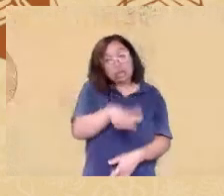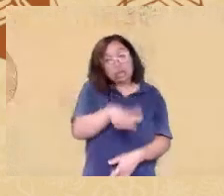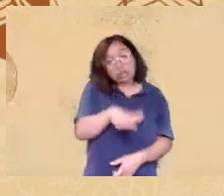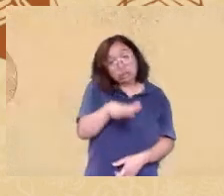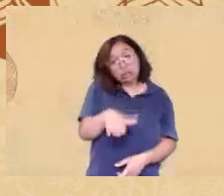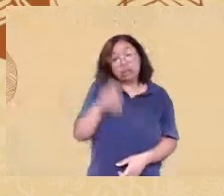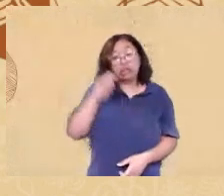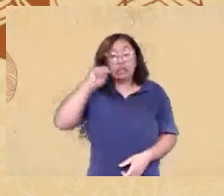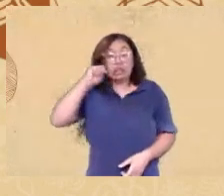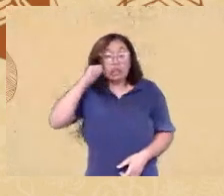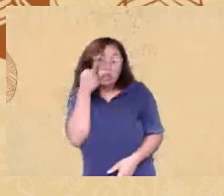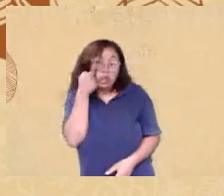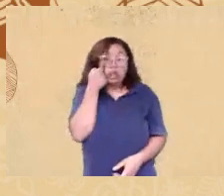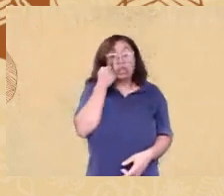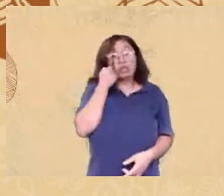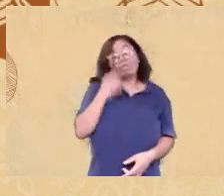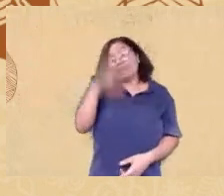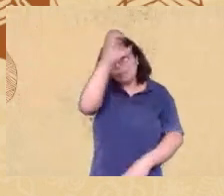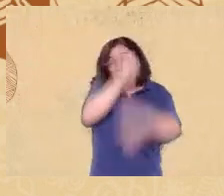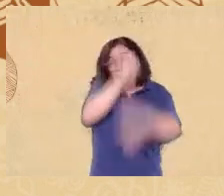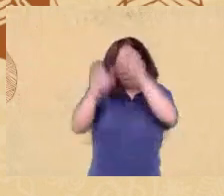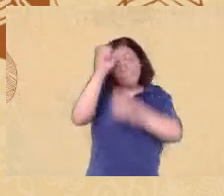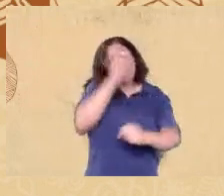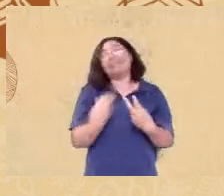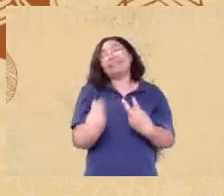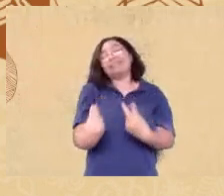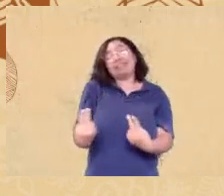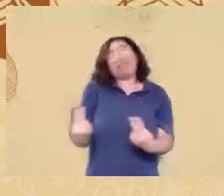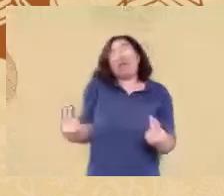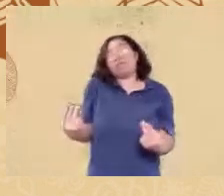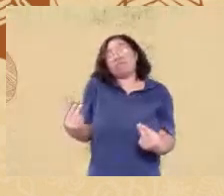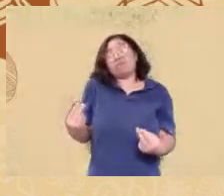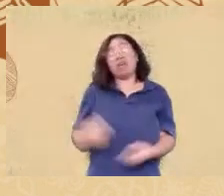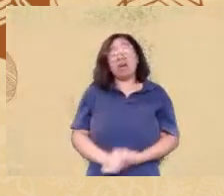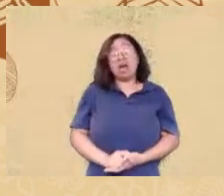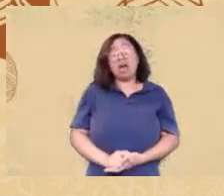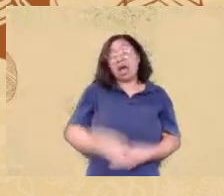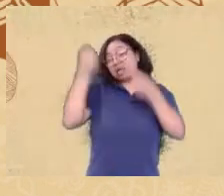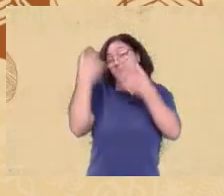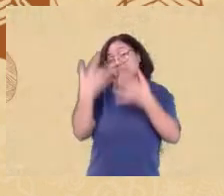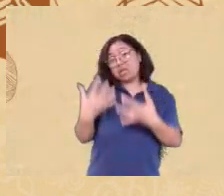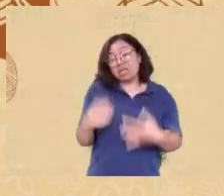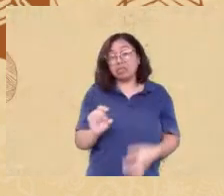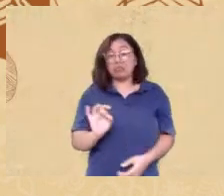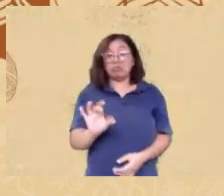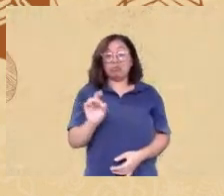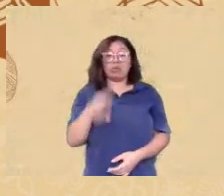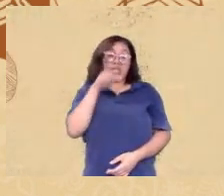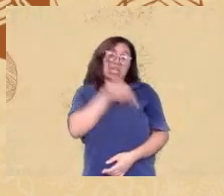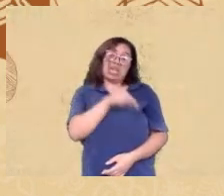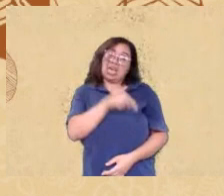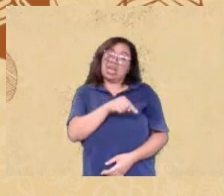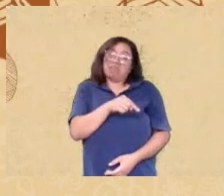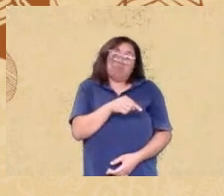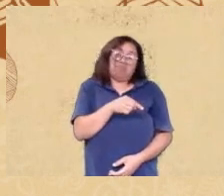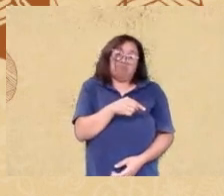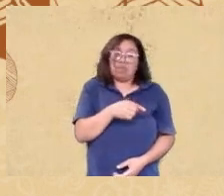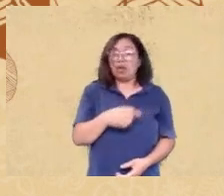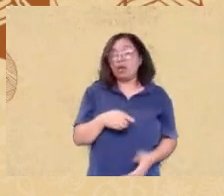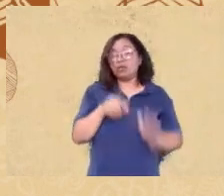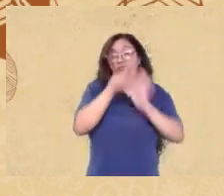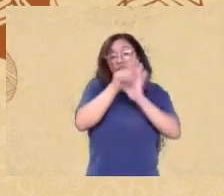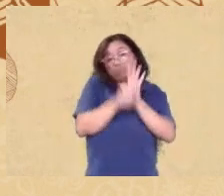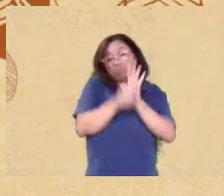senão que eles realmente tem uma capacidade inferior só que no próprio texto de Jensen e